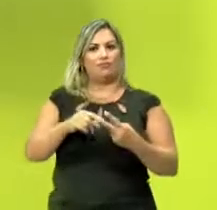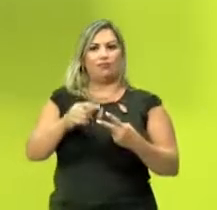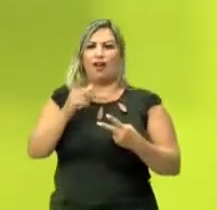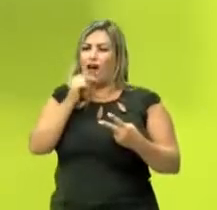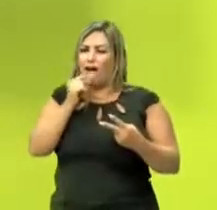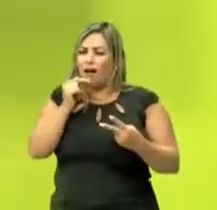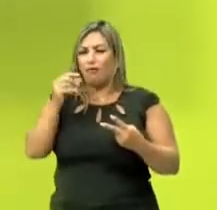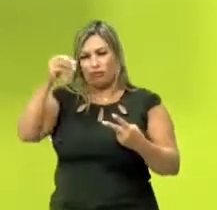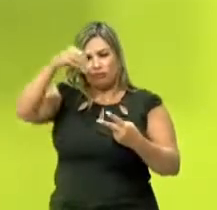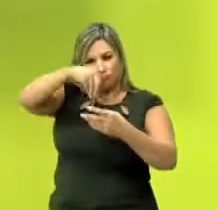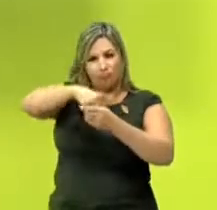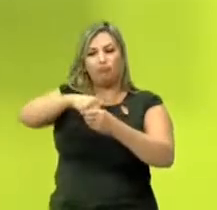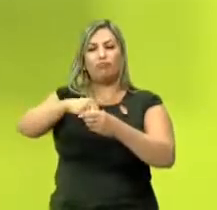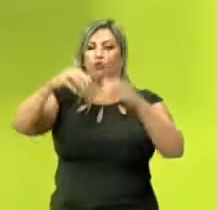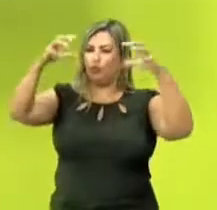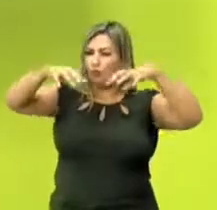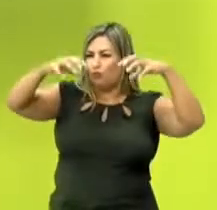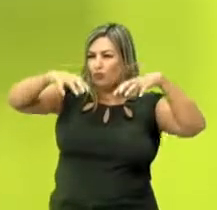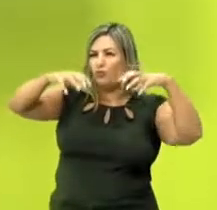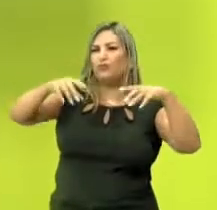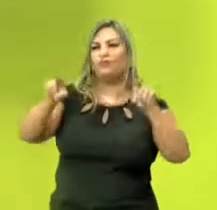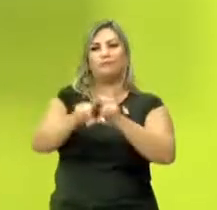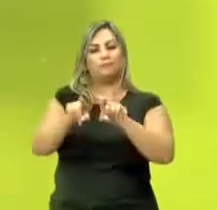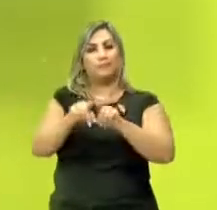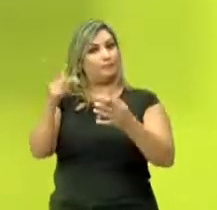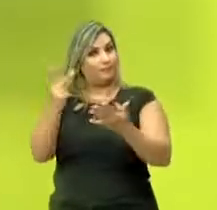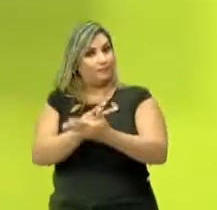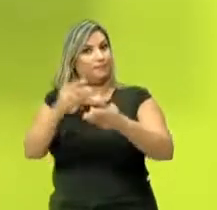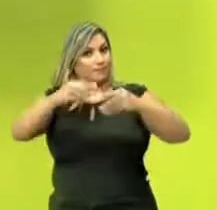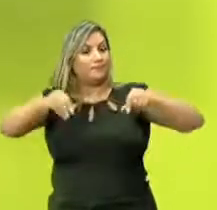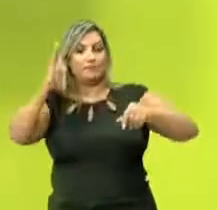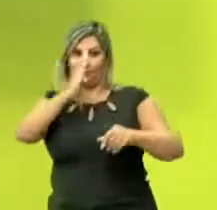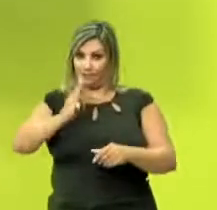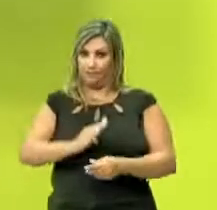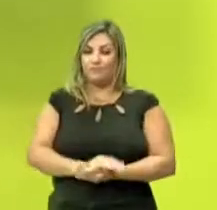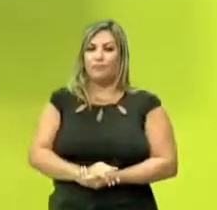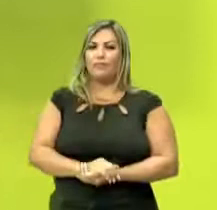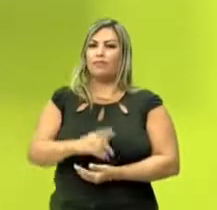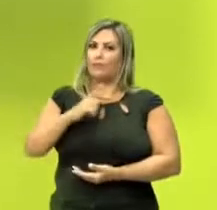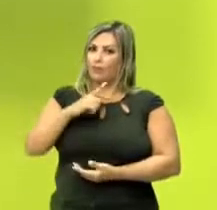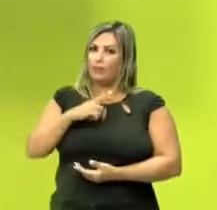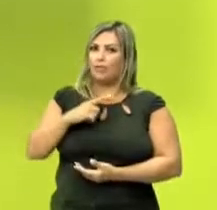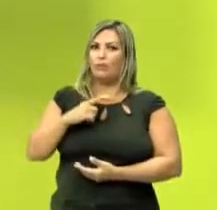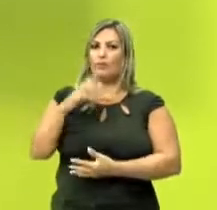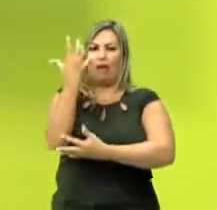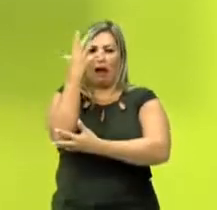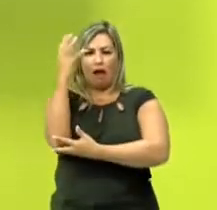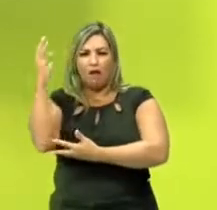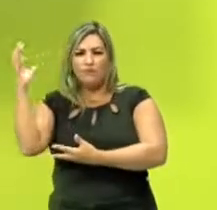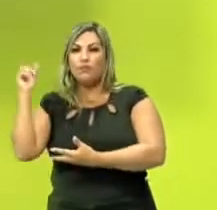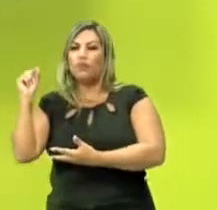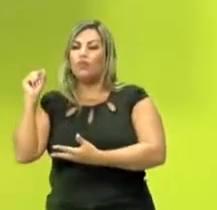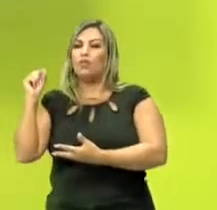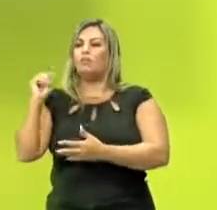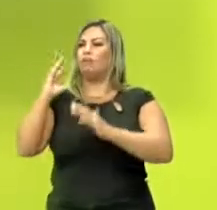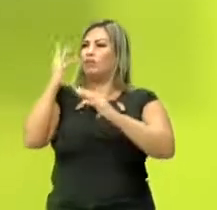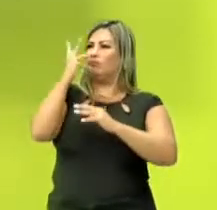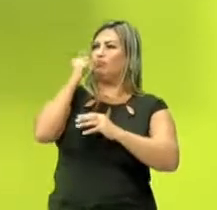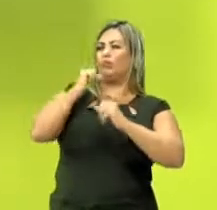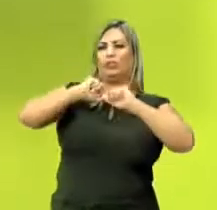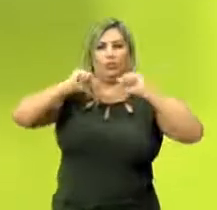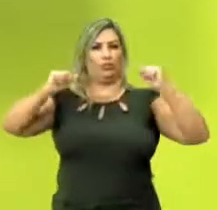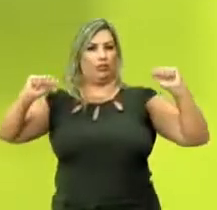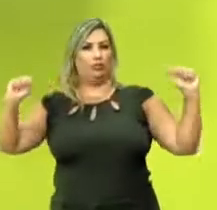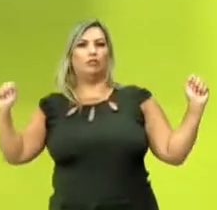maior umidade também, né? Muita chuva. O acontece no território brasileiro? A gente vai ter uma vegetação mais exuberante